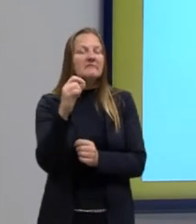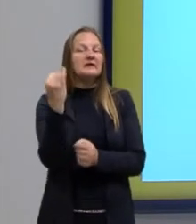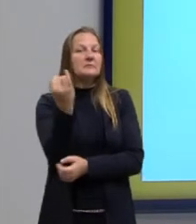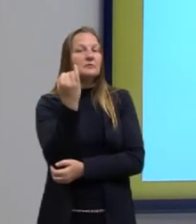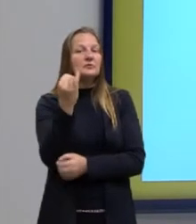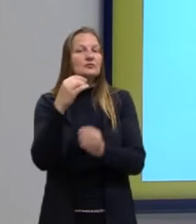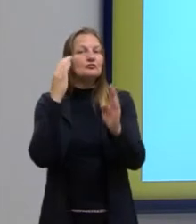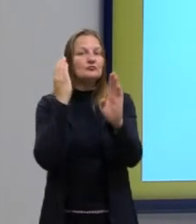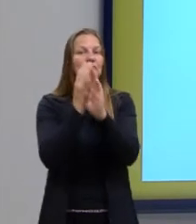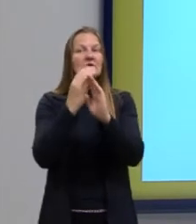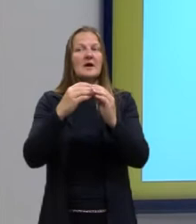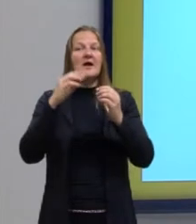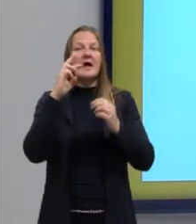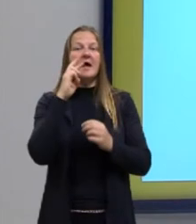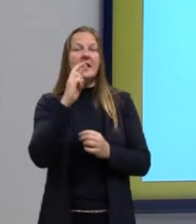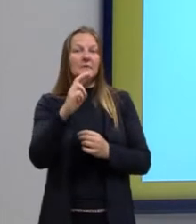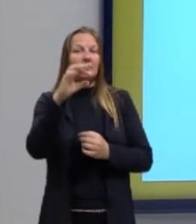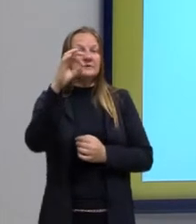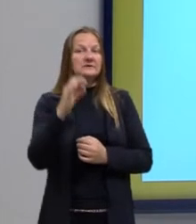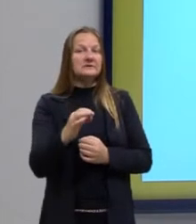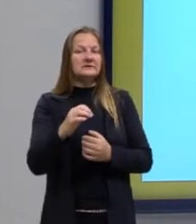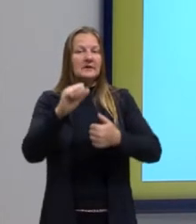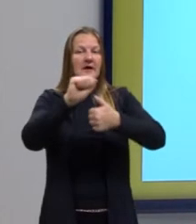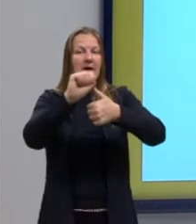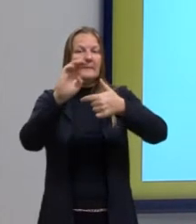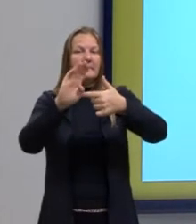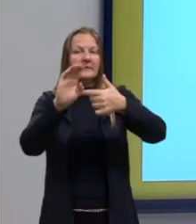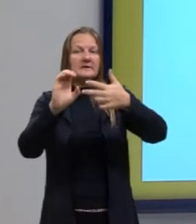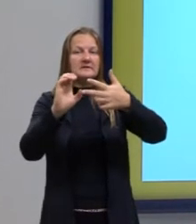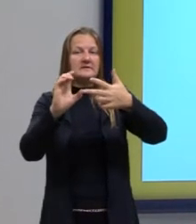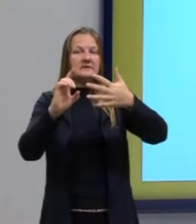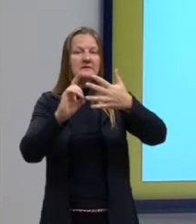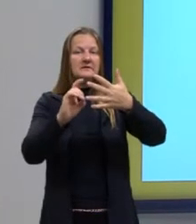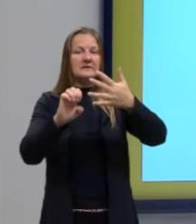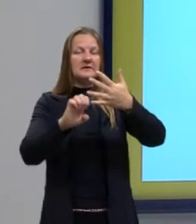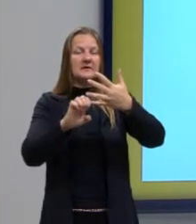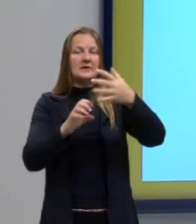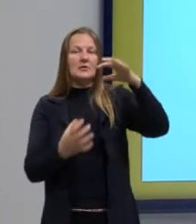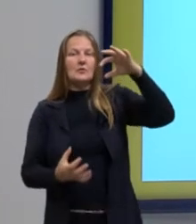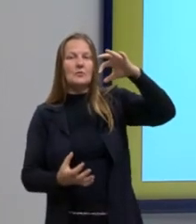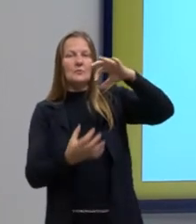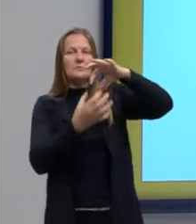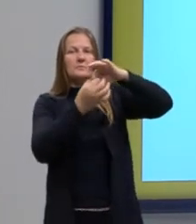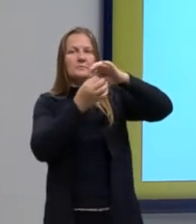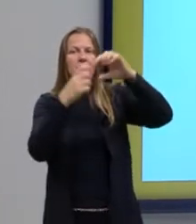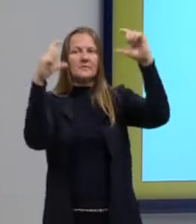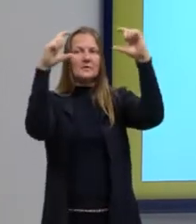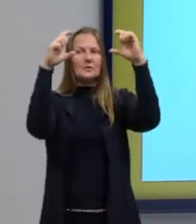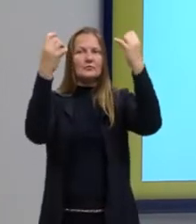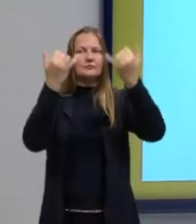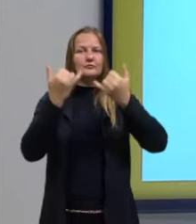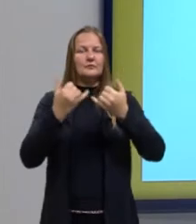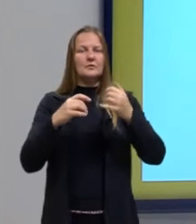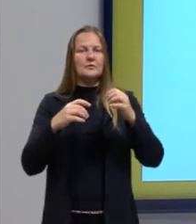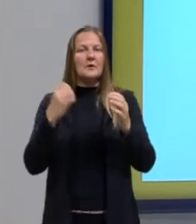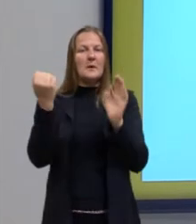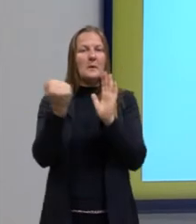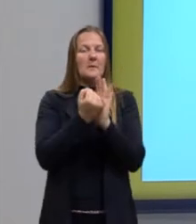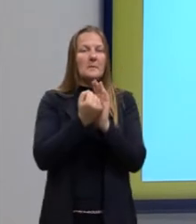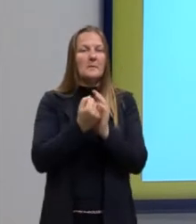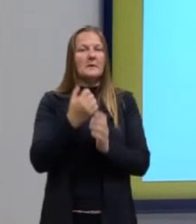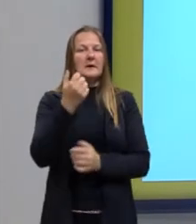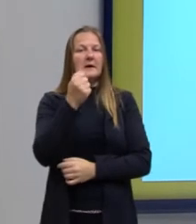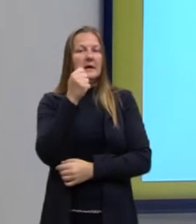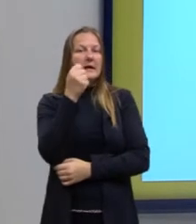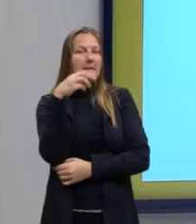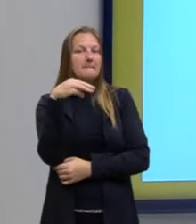descobrirmos a resposta certa. Então, a resposta tem que ter a ver com redução do impacto ambiental,